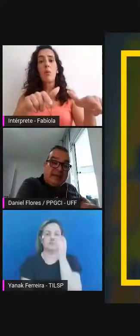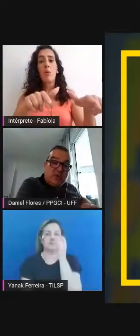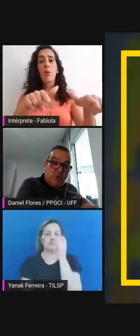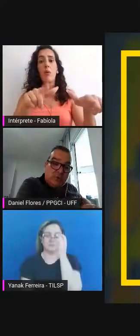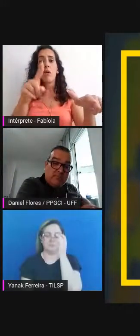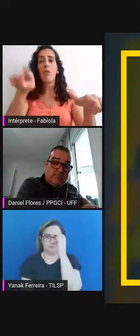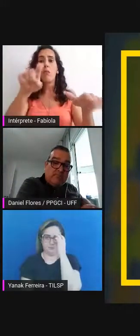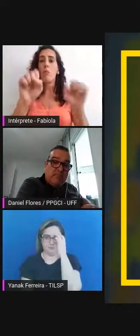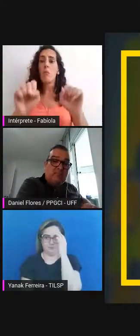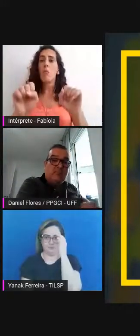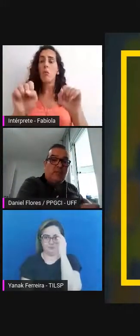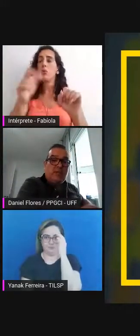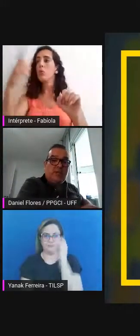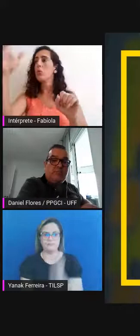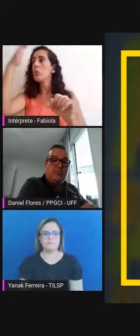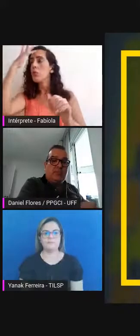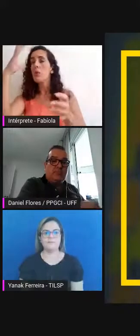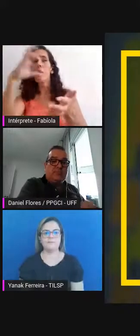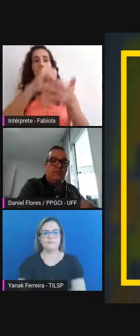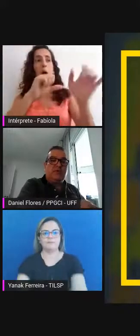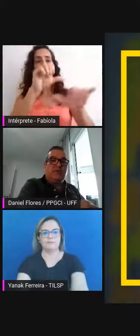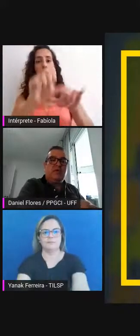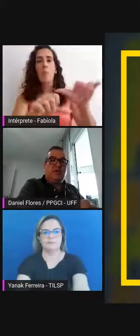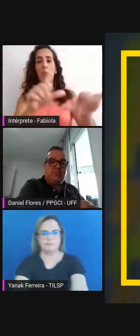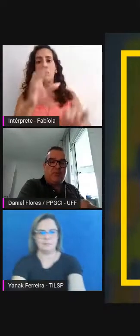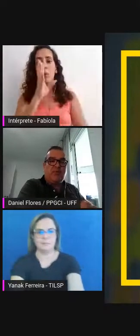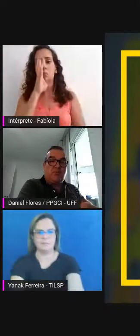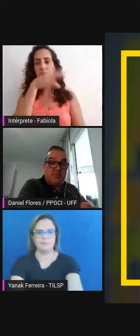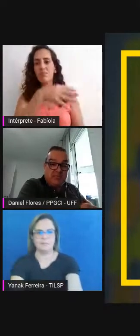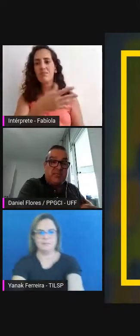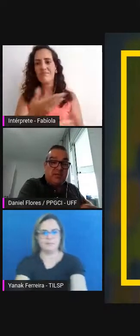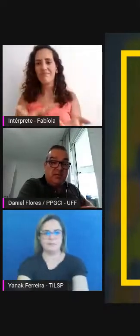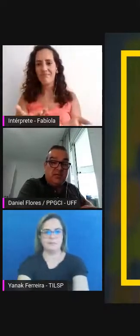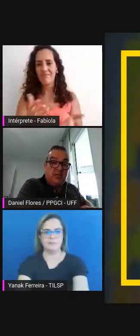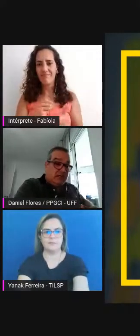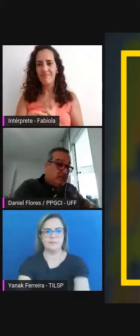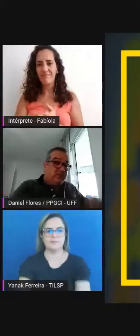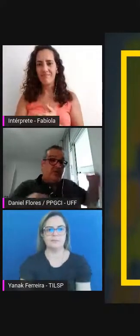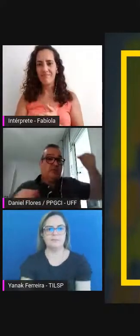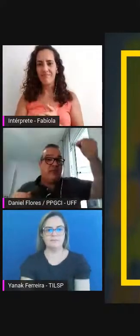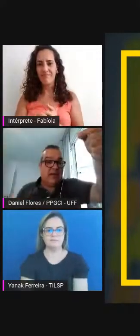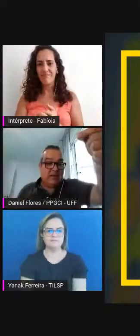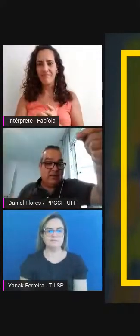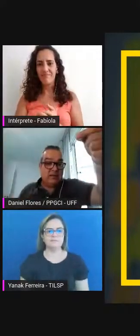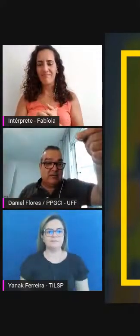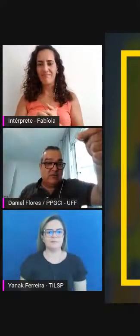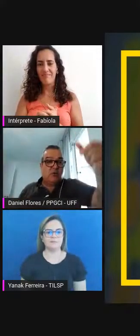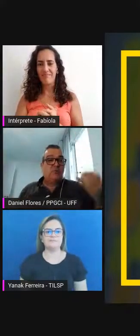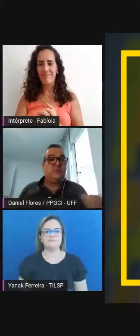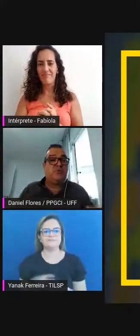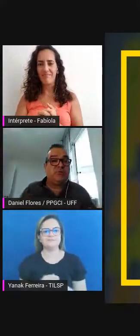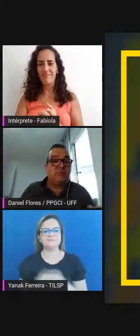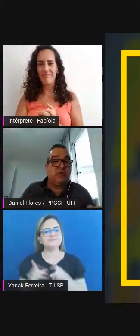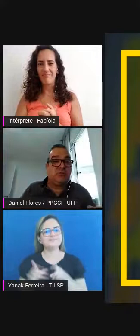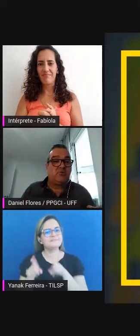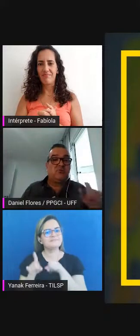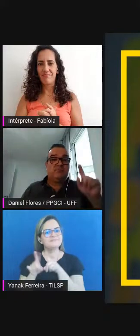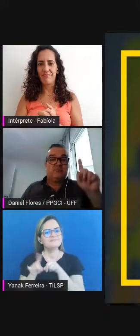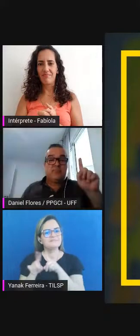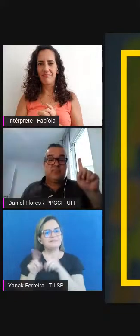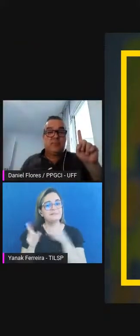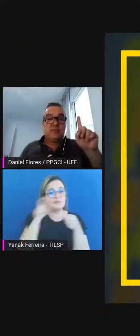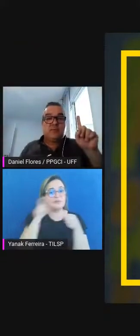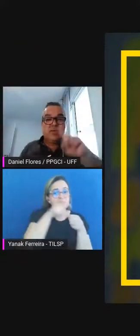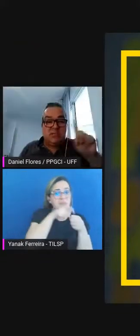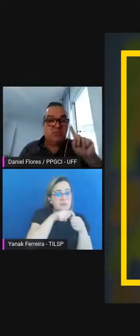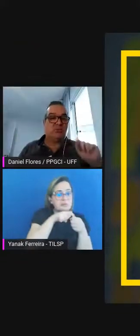adulterado. Por quê? Porque eu não sei o que pode acontecer e voltar como se fosse autêntico.